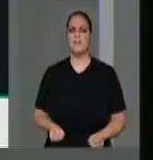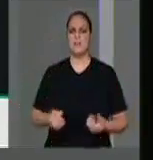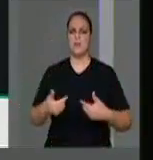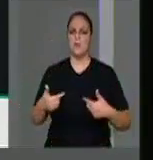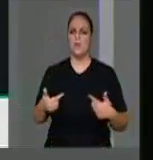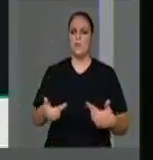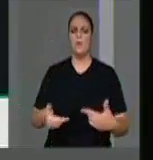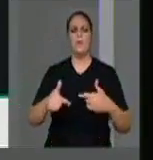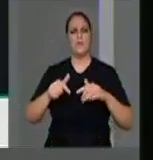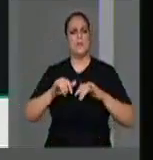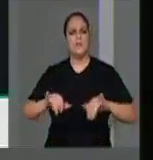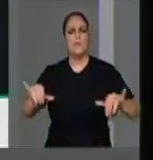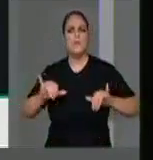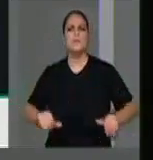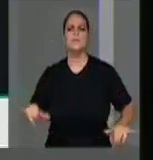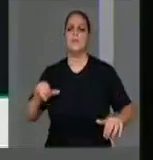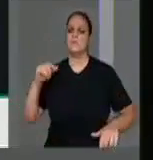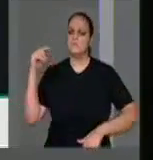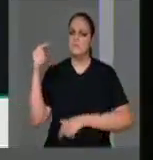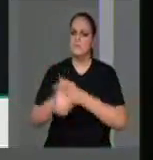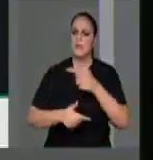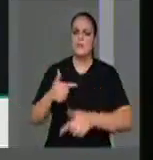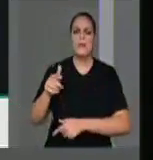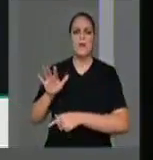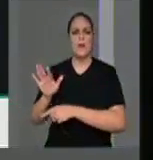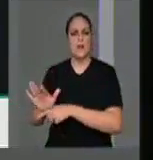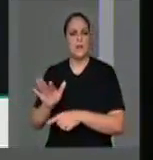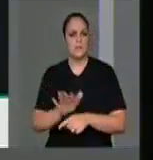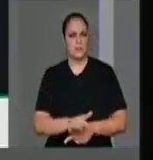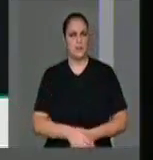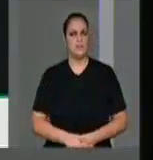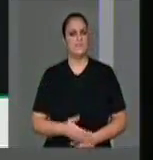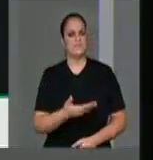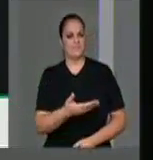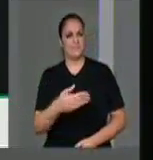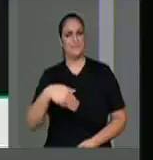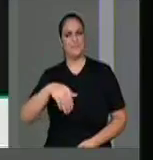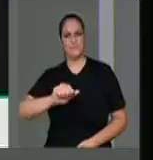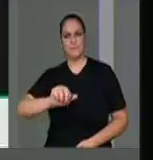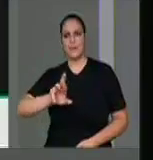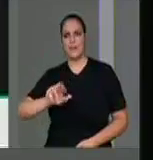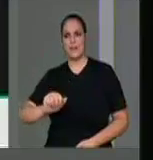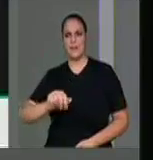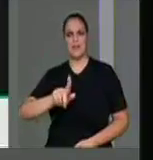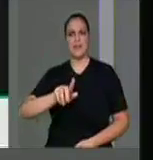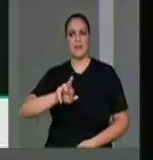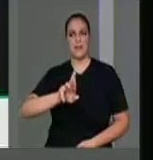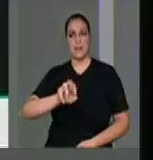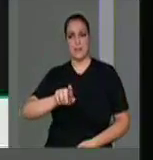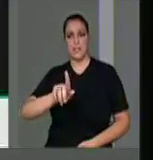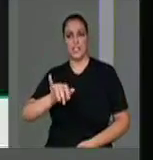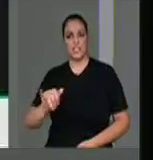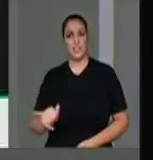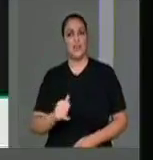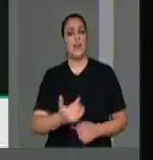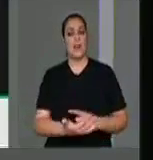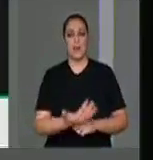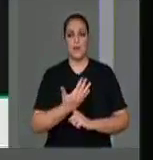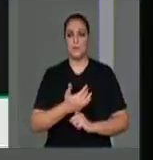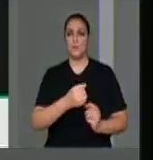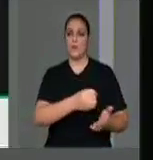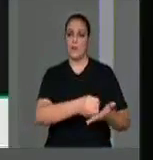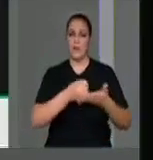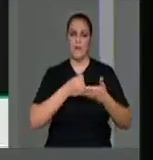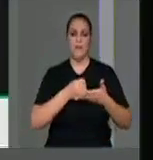no debate e em ações solidárias através de você, Mara Regia, ali com a cooperação e